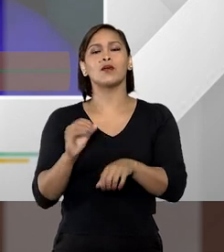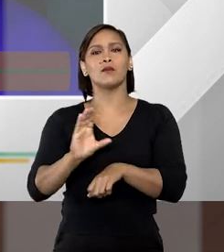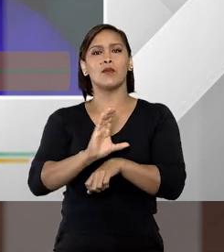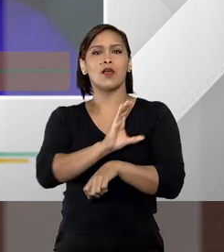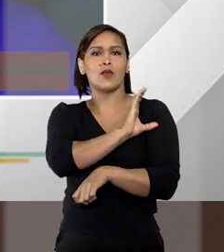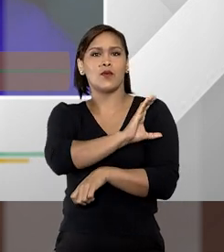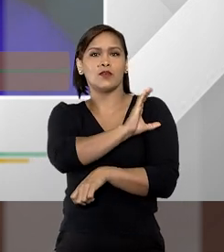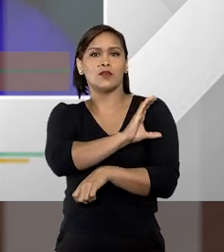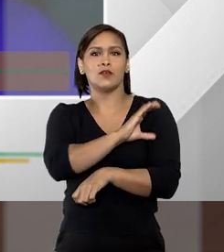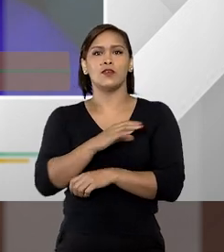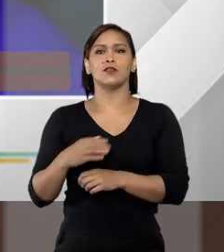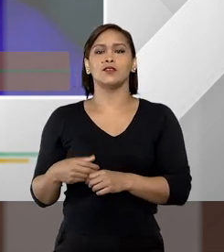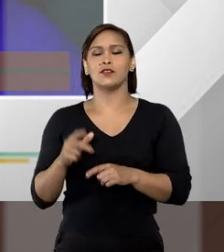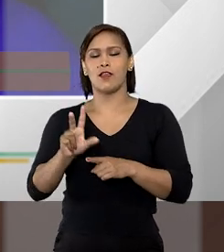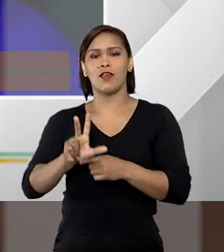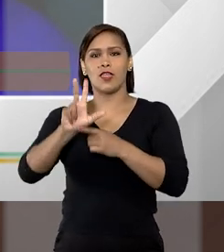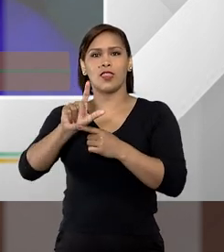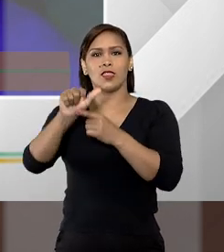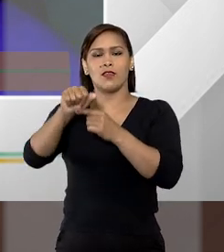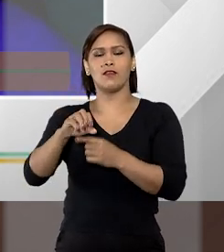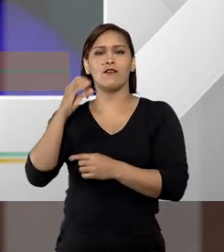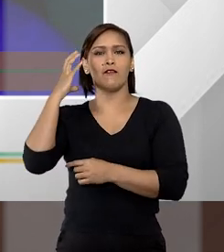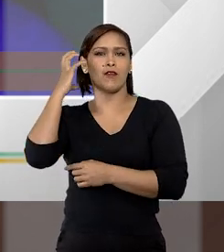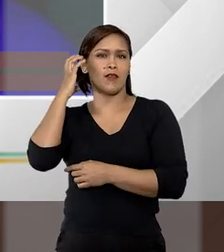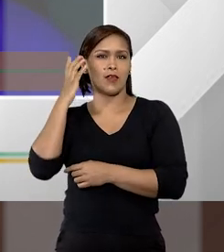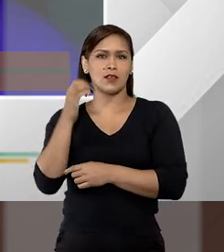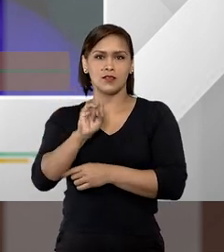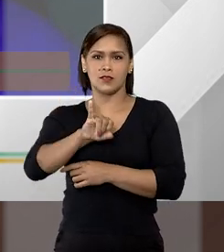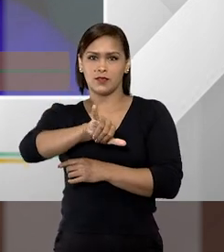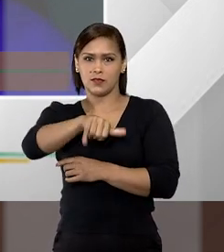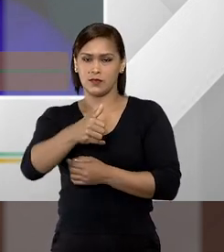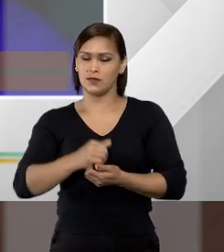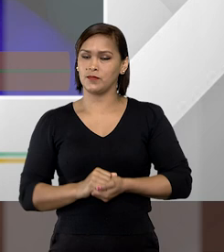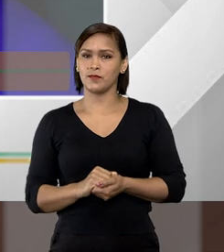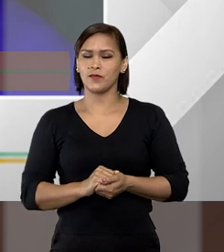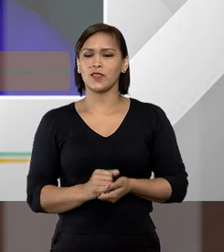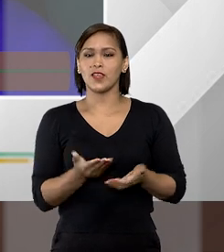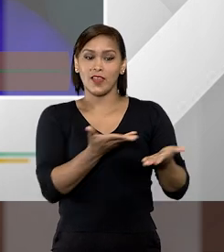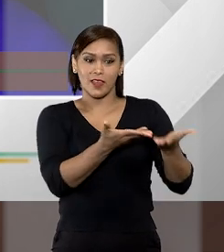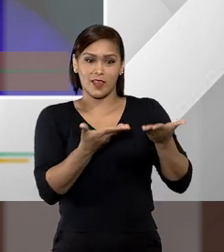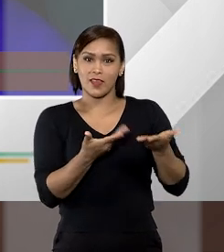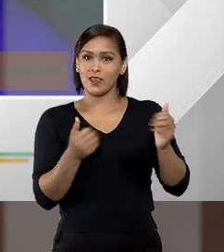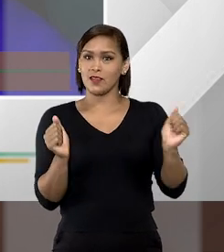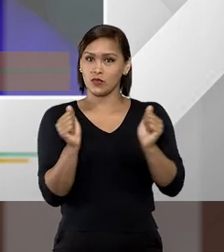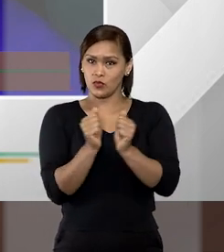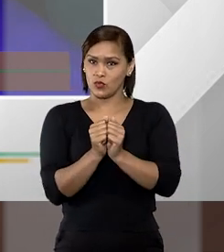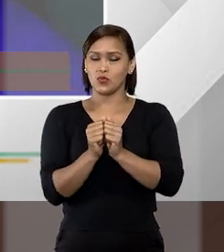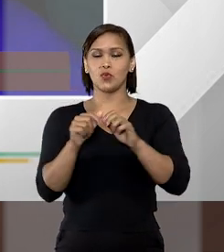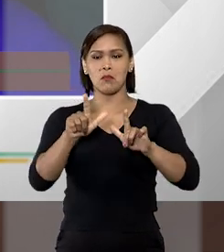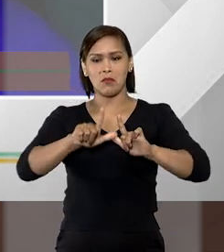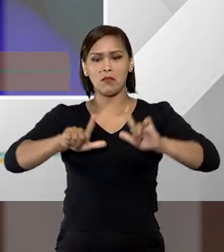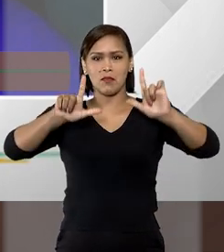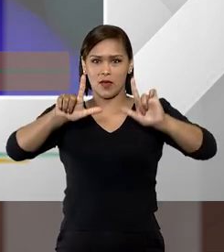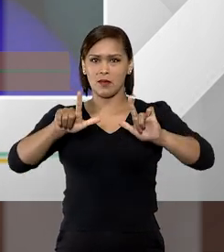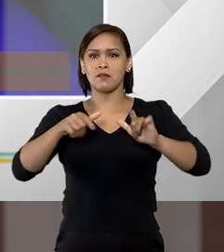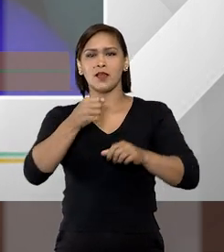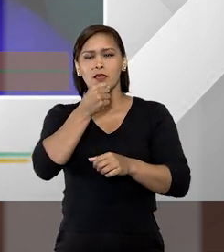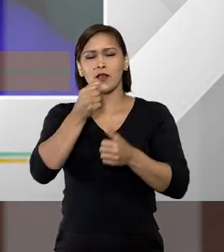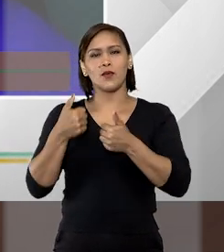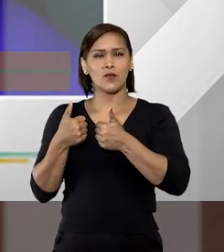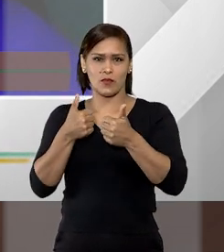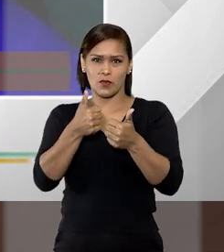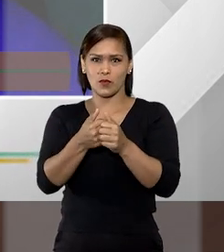Coordenadoria de TV e Rádio do Superior Tribunal de Justiça. E quem está aqui comigo hoje para